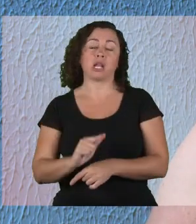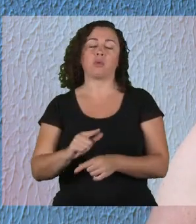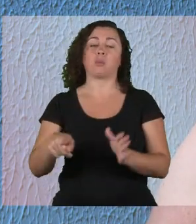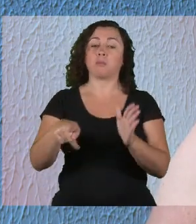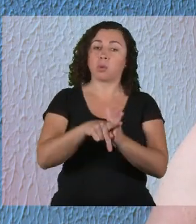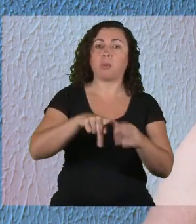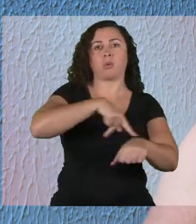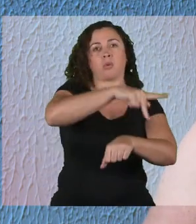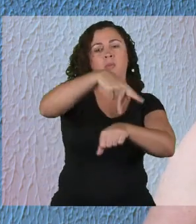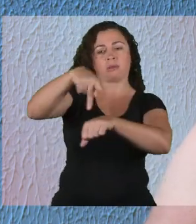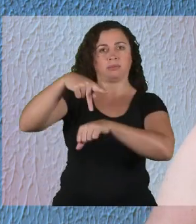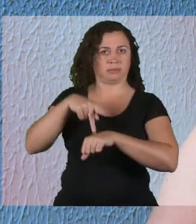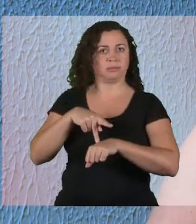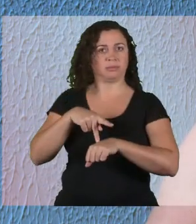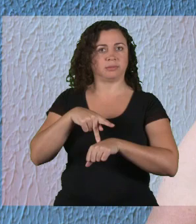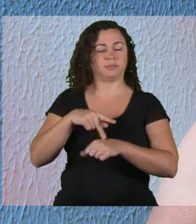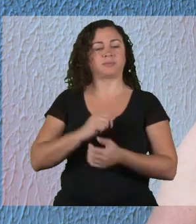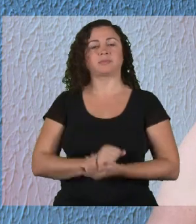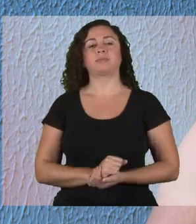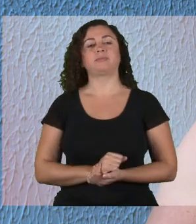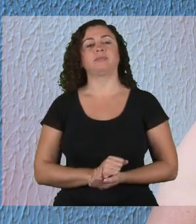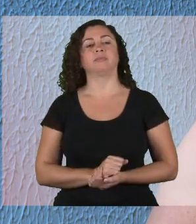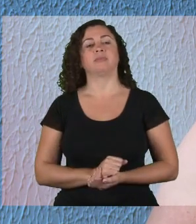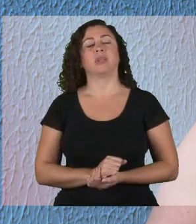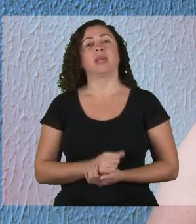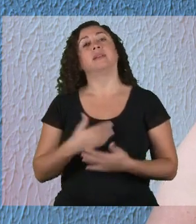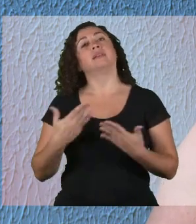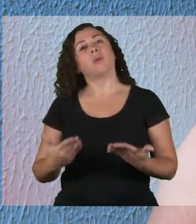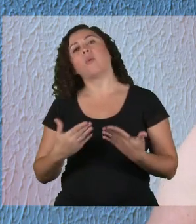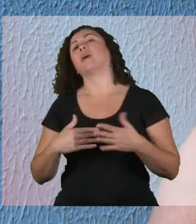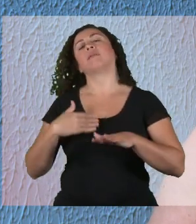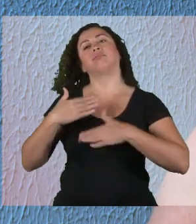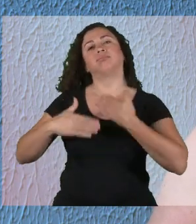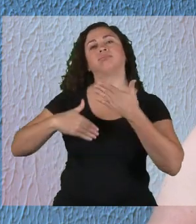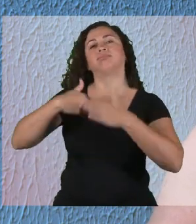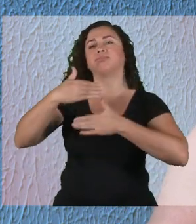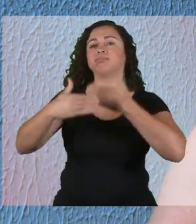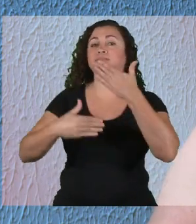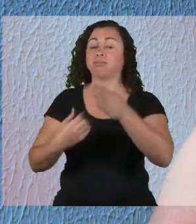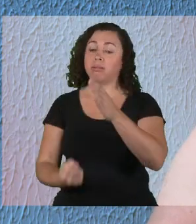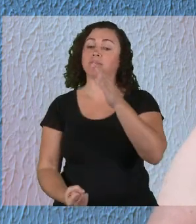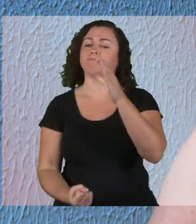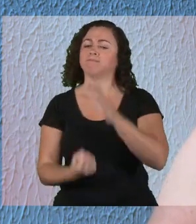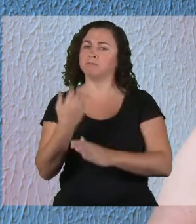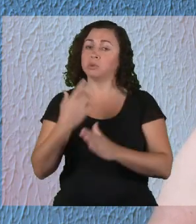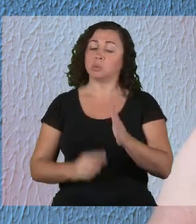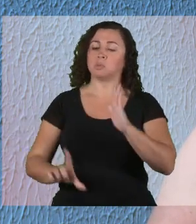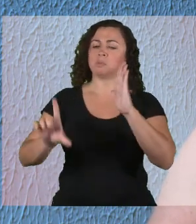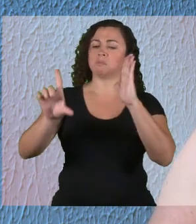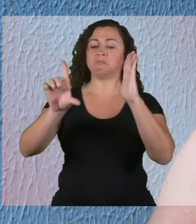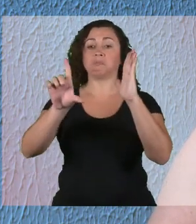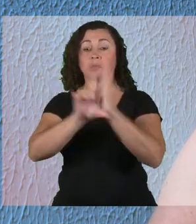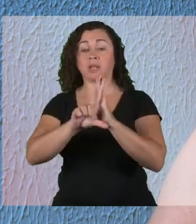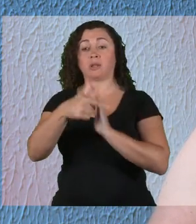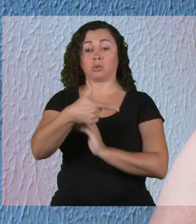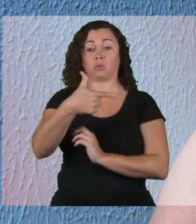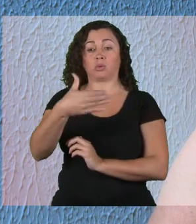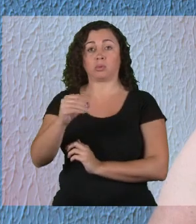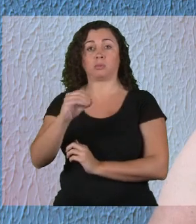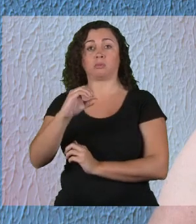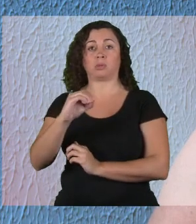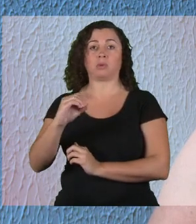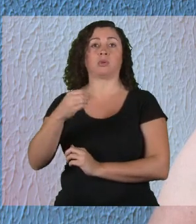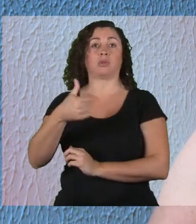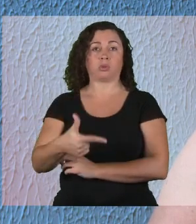língua oficial do país. Nós tivemos, daí, a regularização da língua brasileira de sinais em